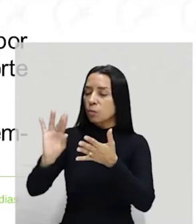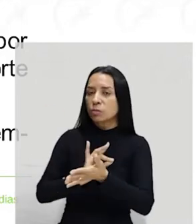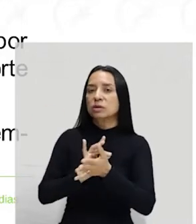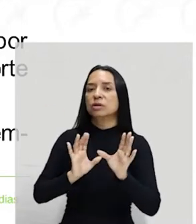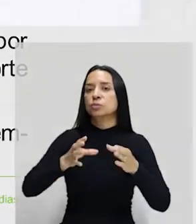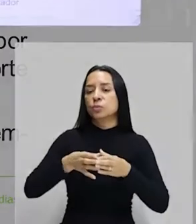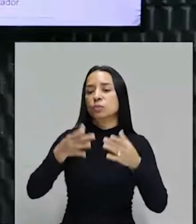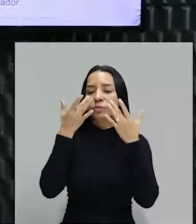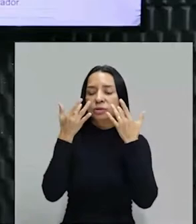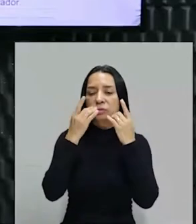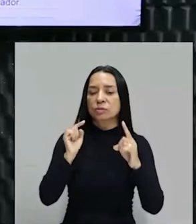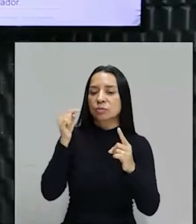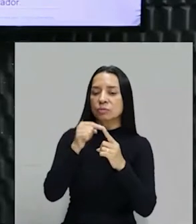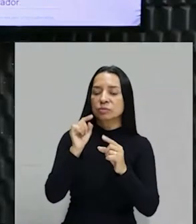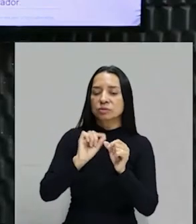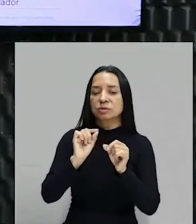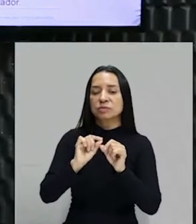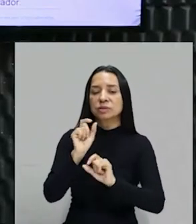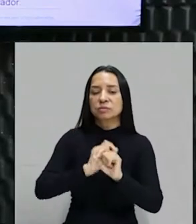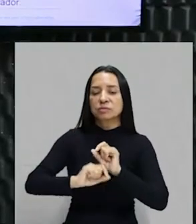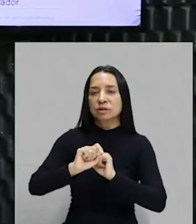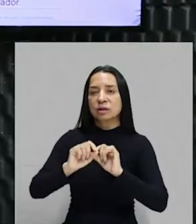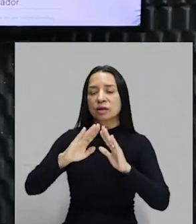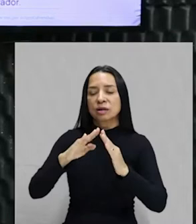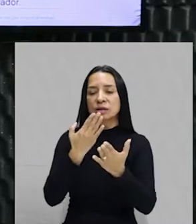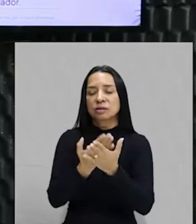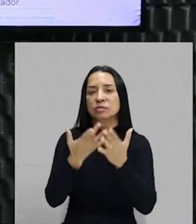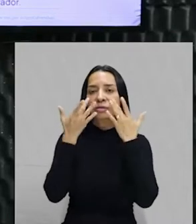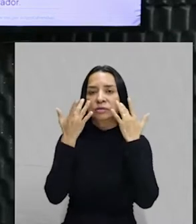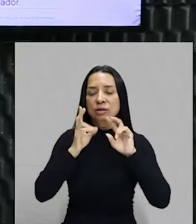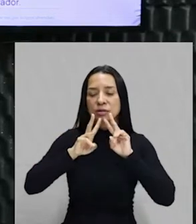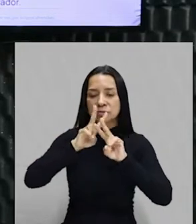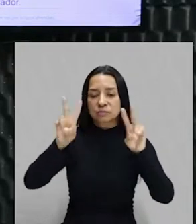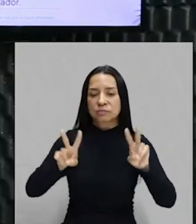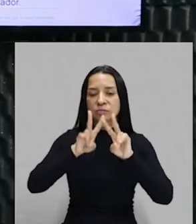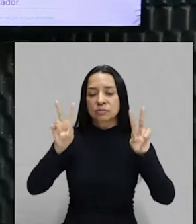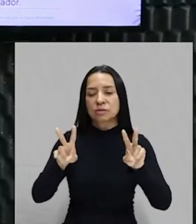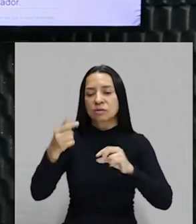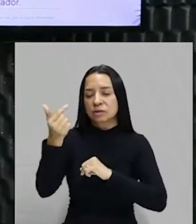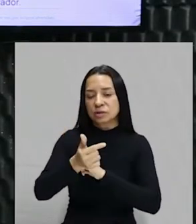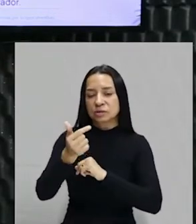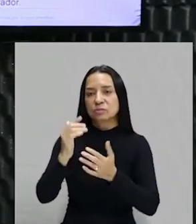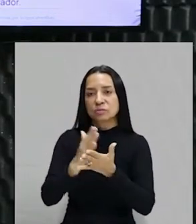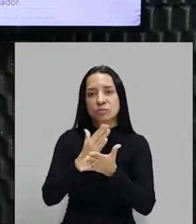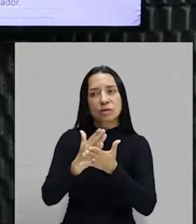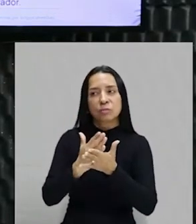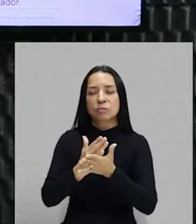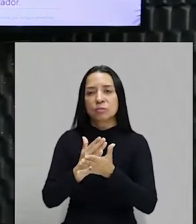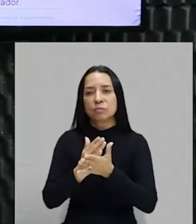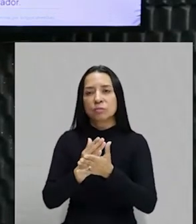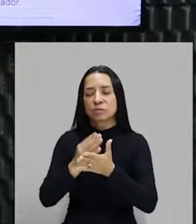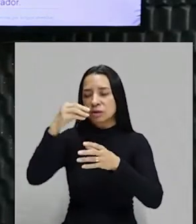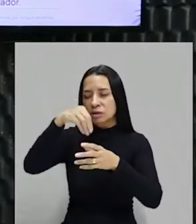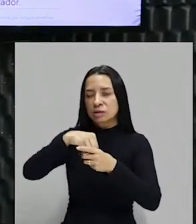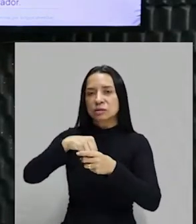E aí o objetivo era fazer a Escola de Artes Visuais. Segunda versão. Alguns integrantes se ofereceram na França porque não tinham mais o que fazer,